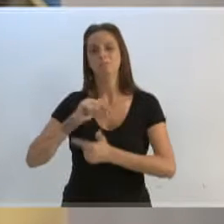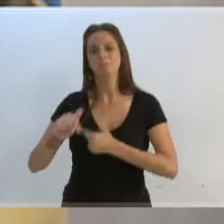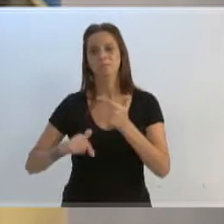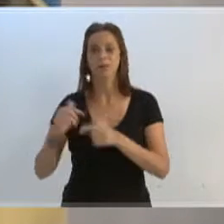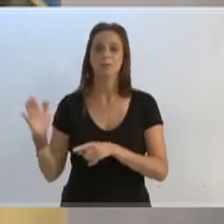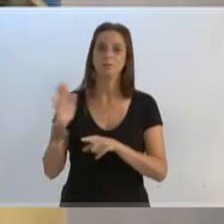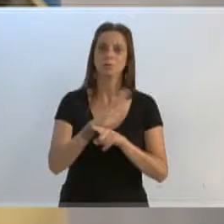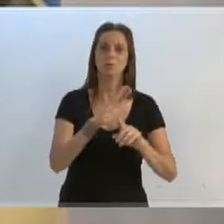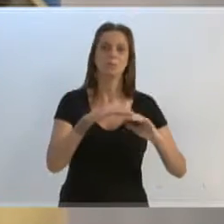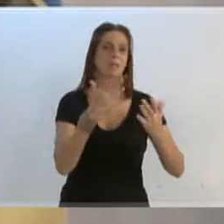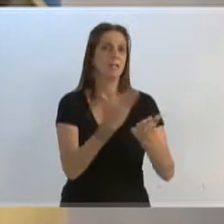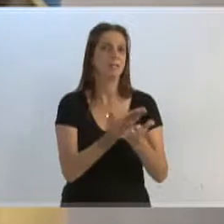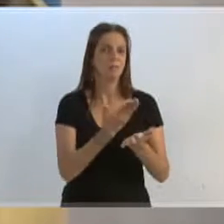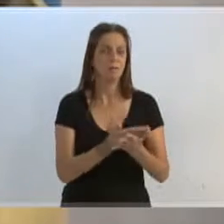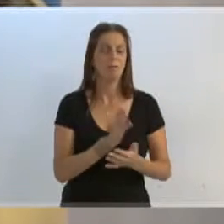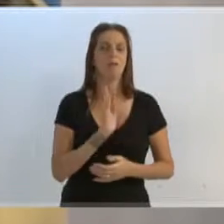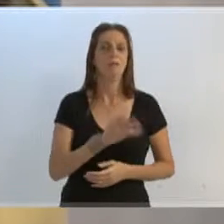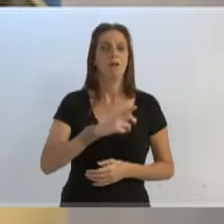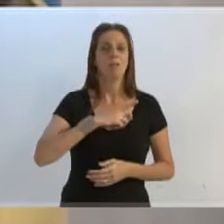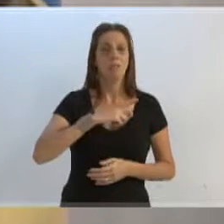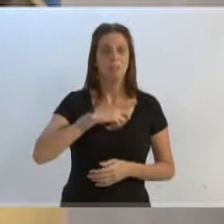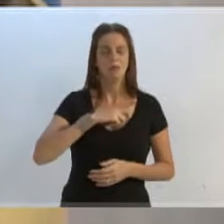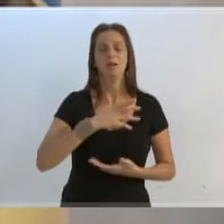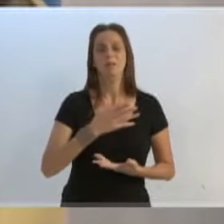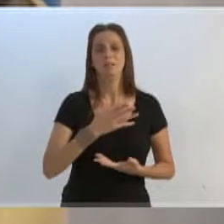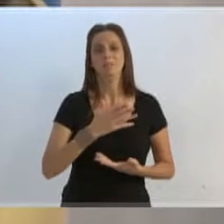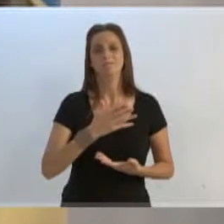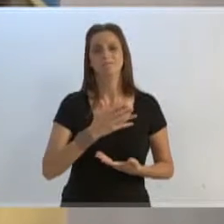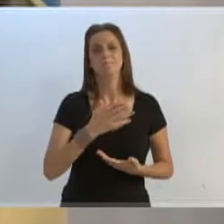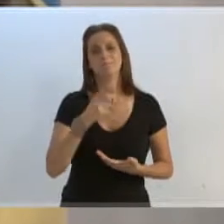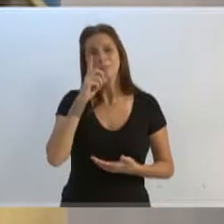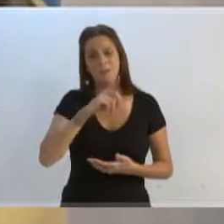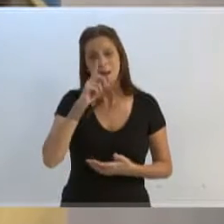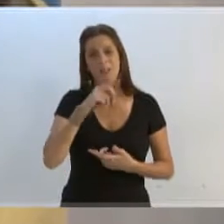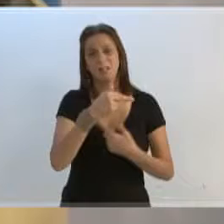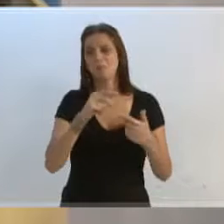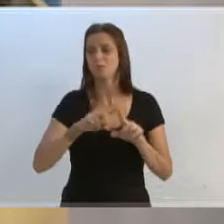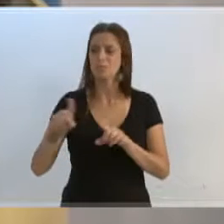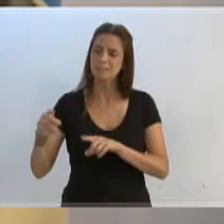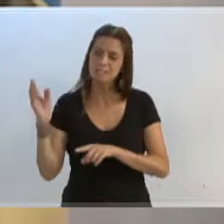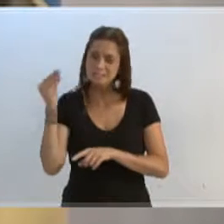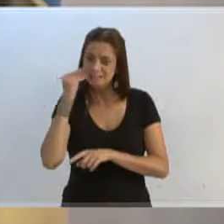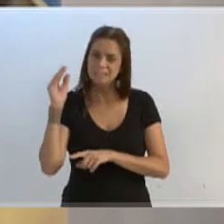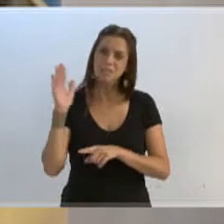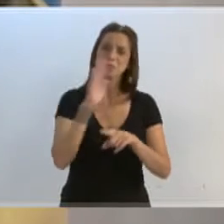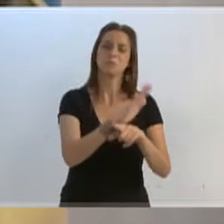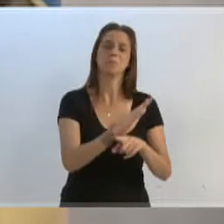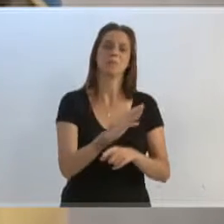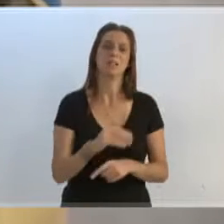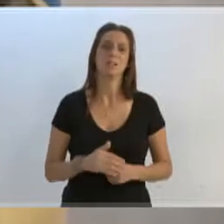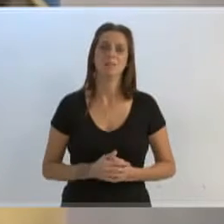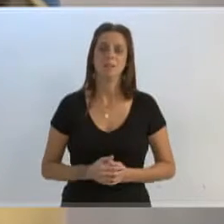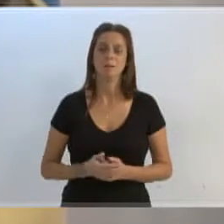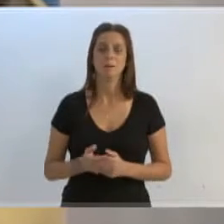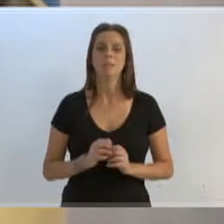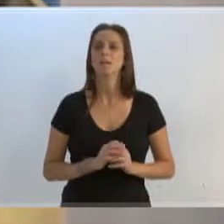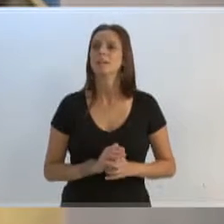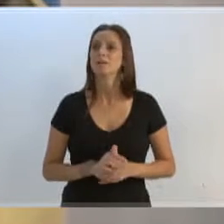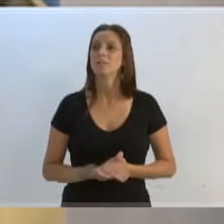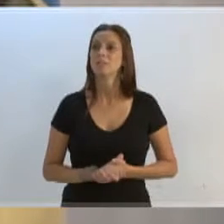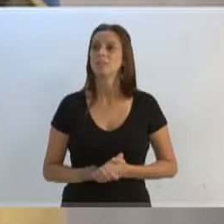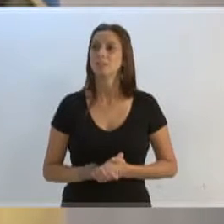escola nas mais diversas condições que tem. Eu não sei se os senhores têm conhecimento, mas pode soltar a foto lá, Ari.